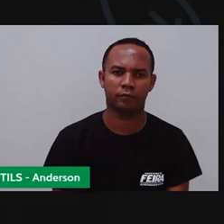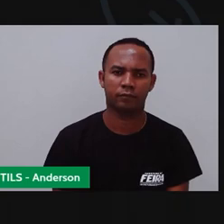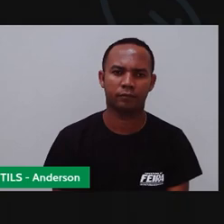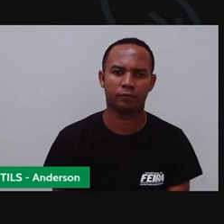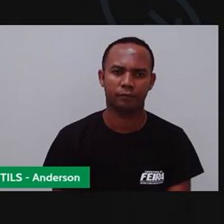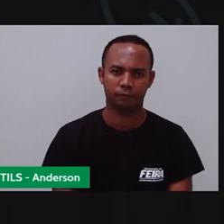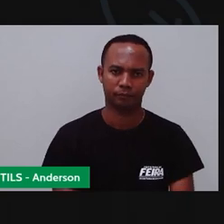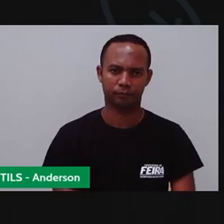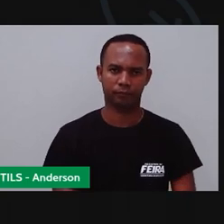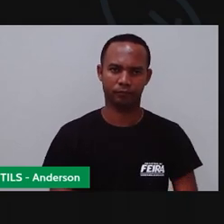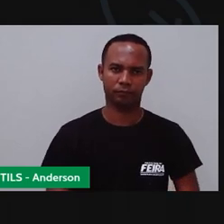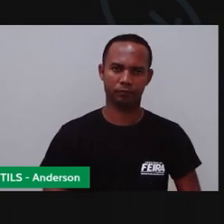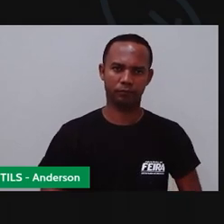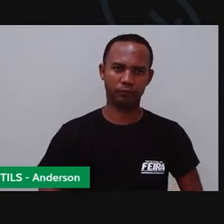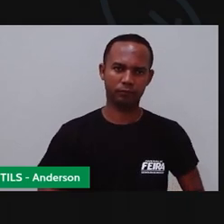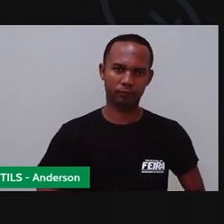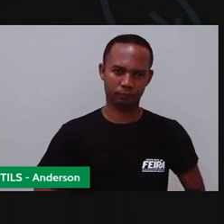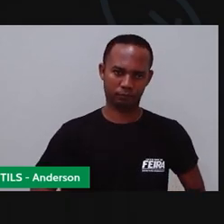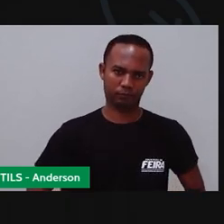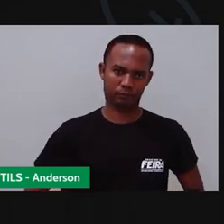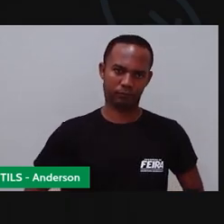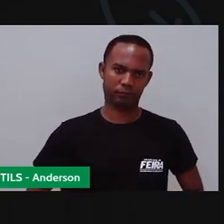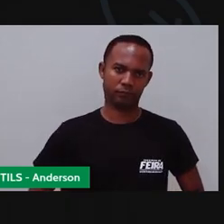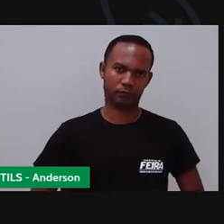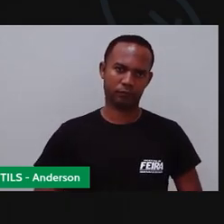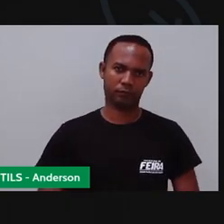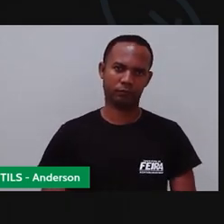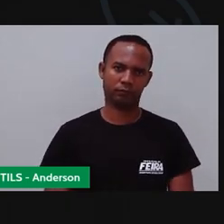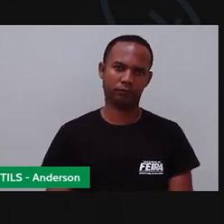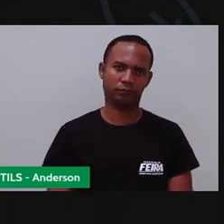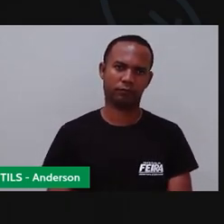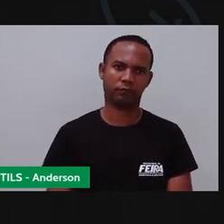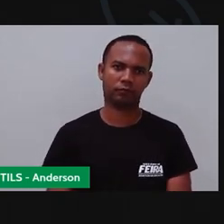caule? Porque a prova Ó Vou desenhar aqui Risquei